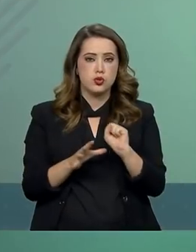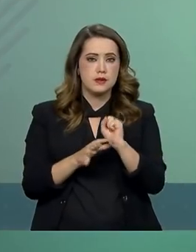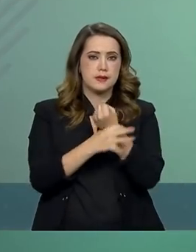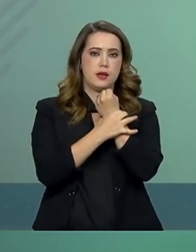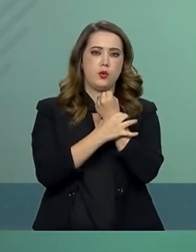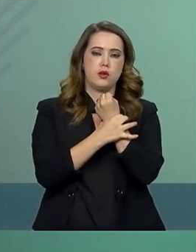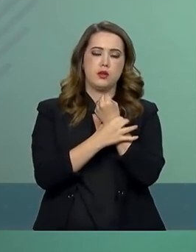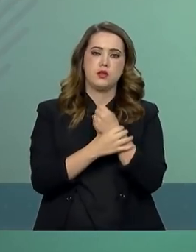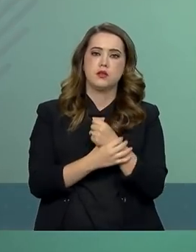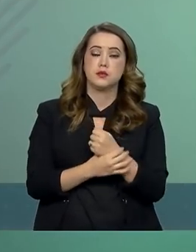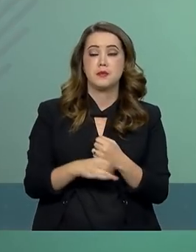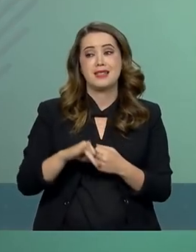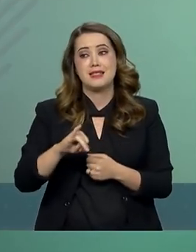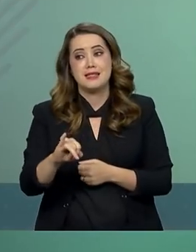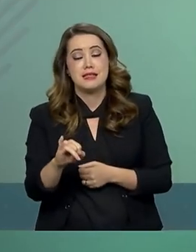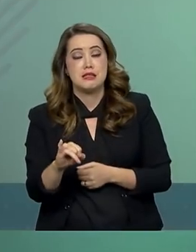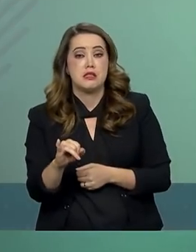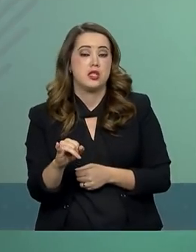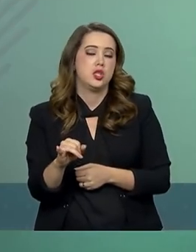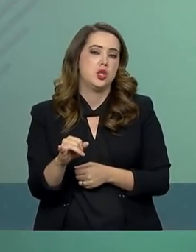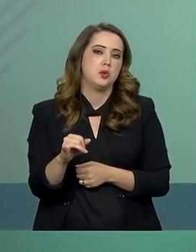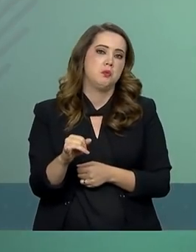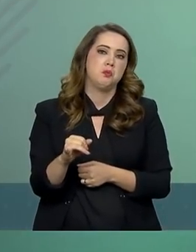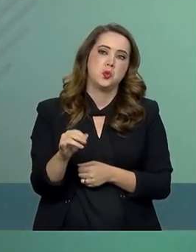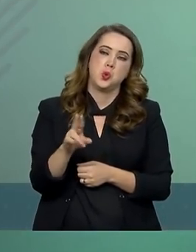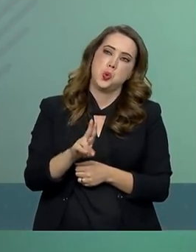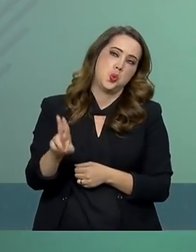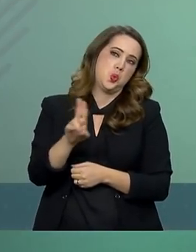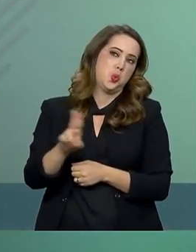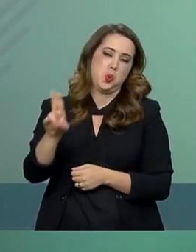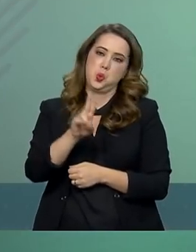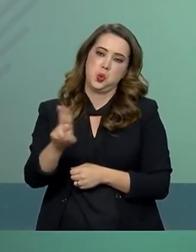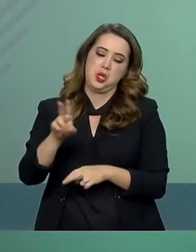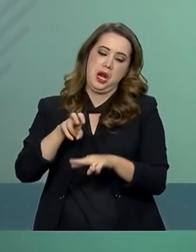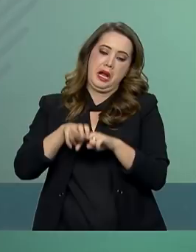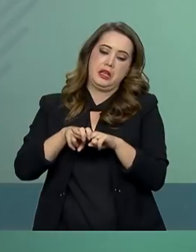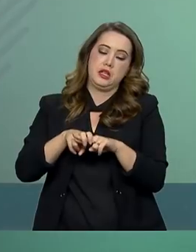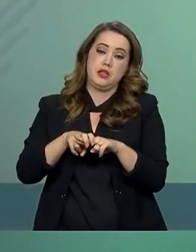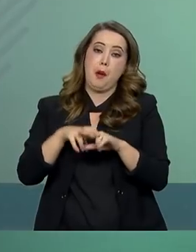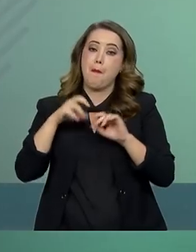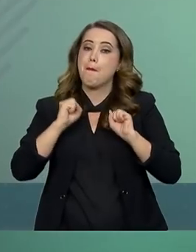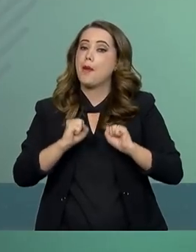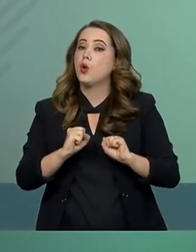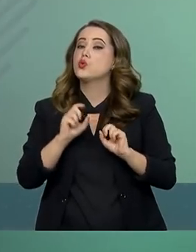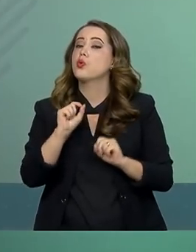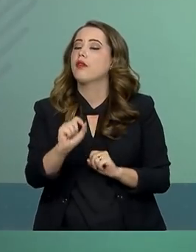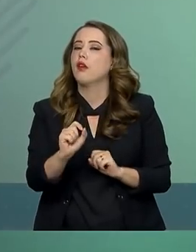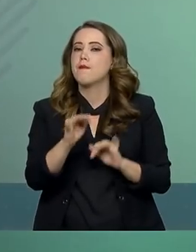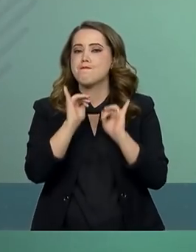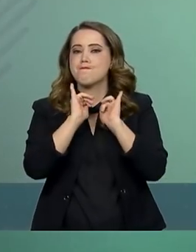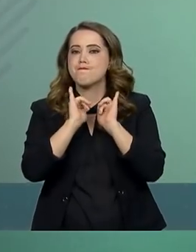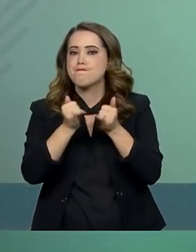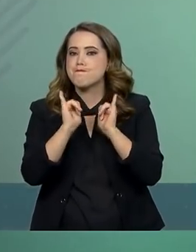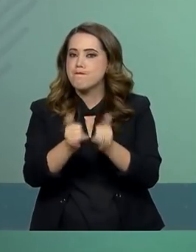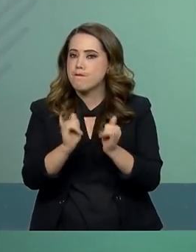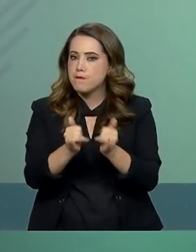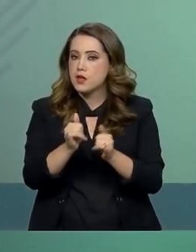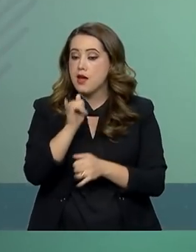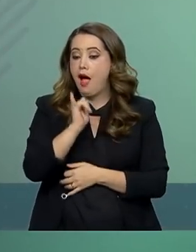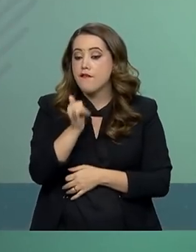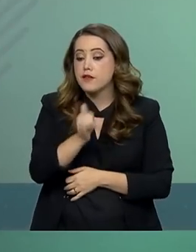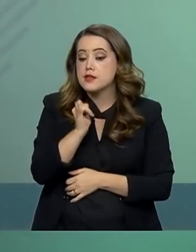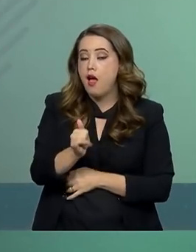O não uso da cadeirinha é passível de sanção de advertência que é prevista no